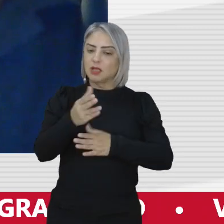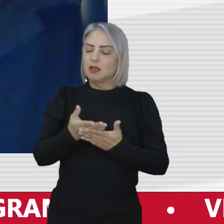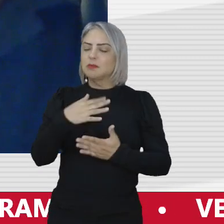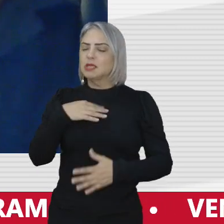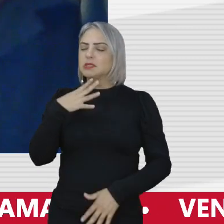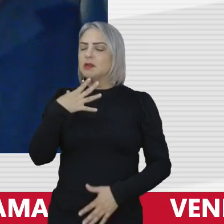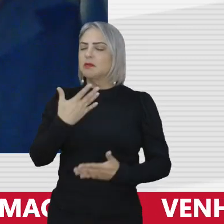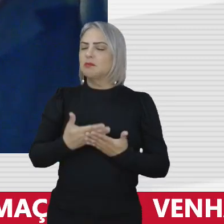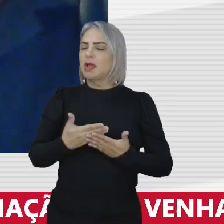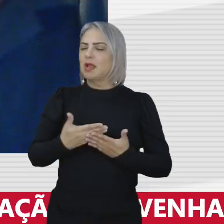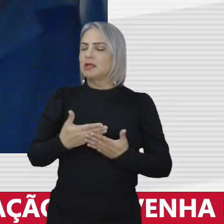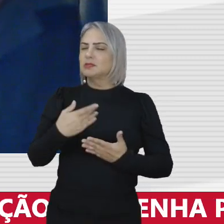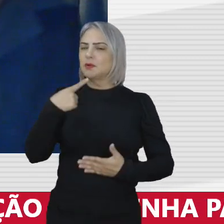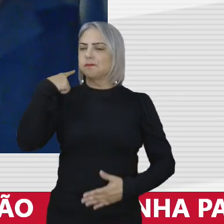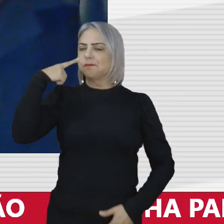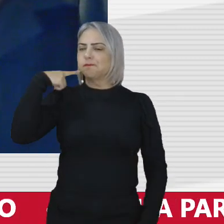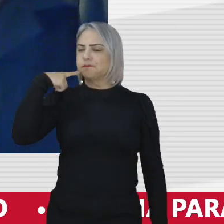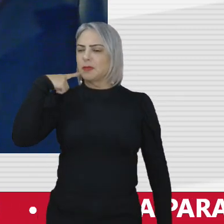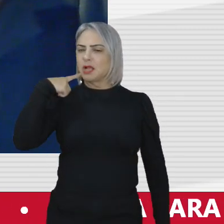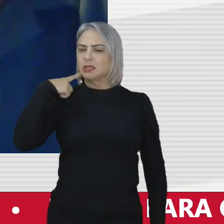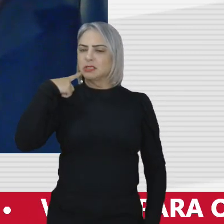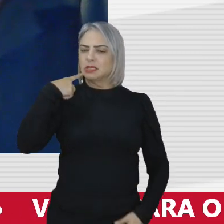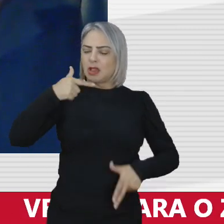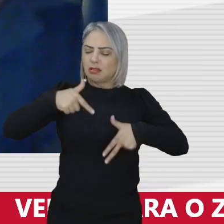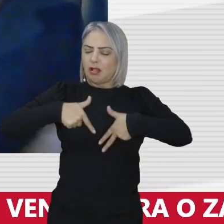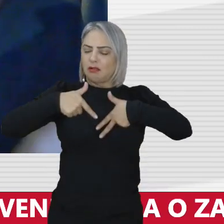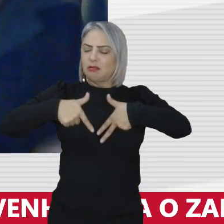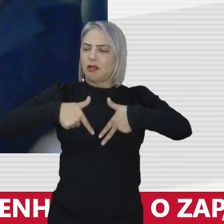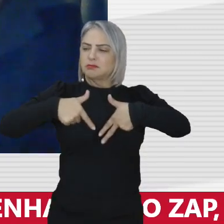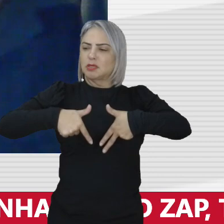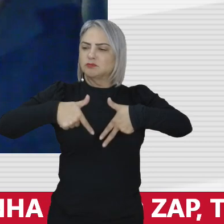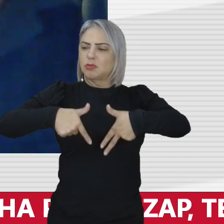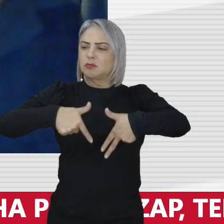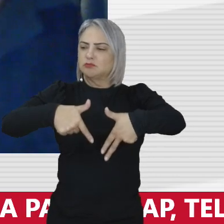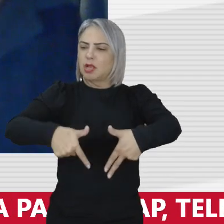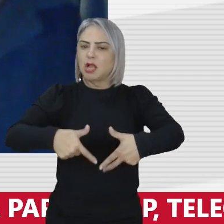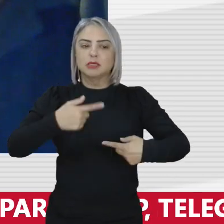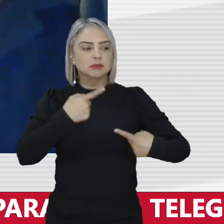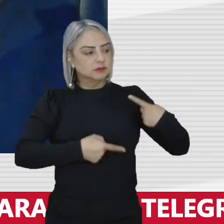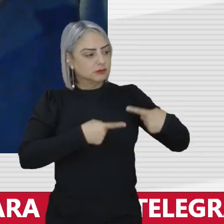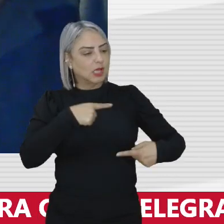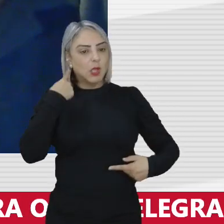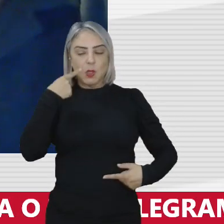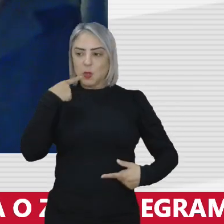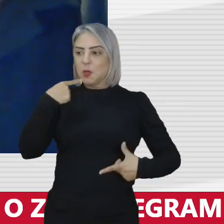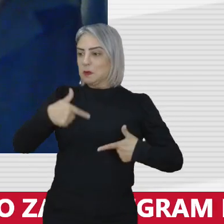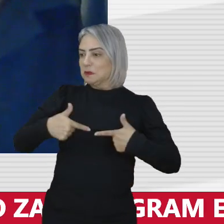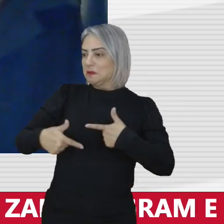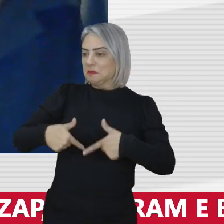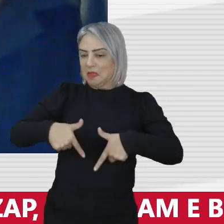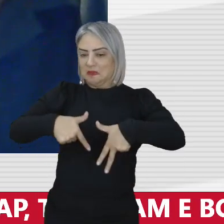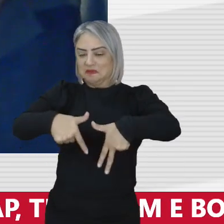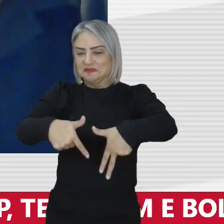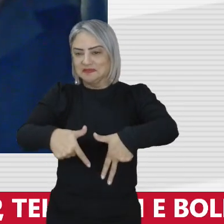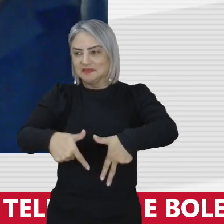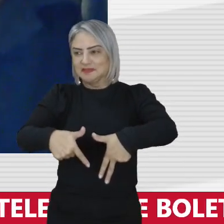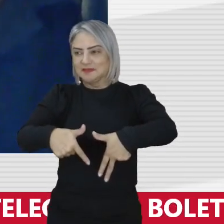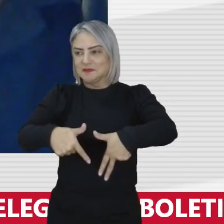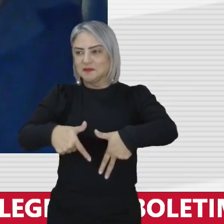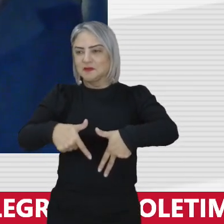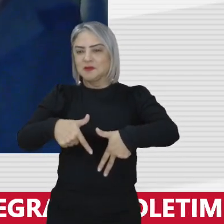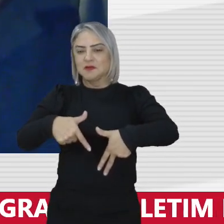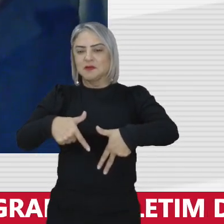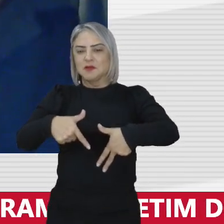considero muito mais um advogado militante militante político que um advogado militante um um